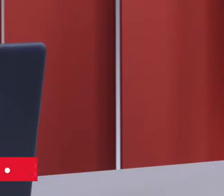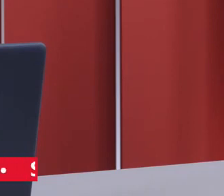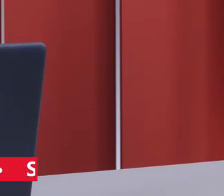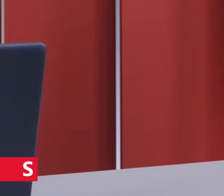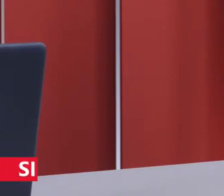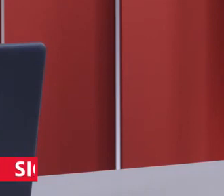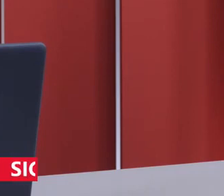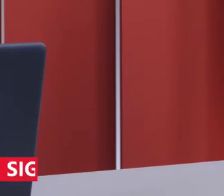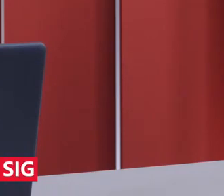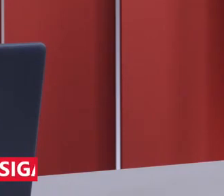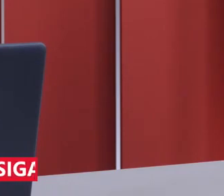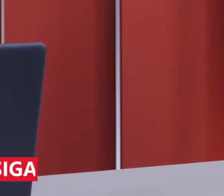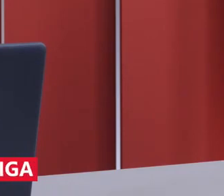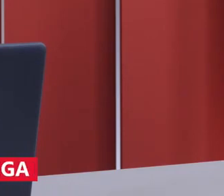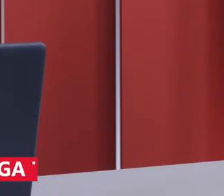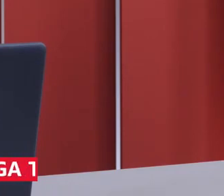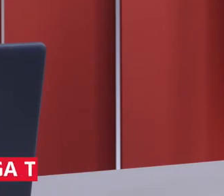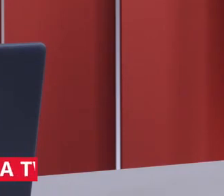Bom dia.